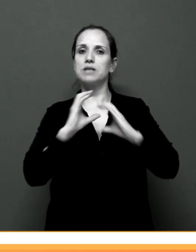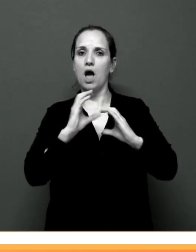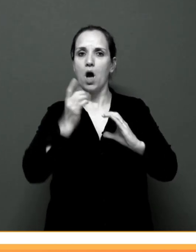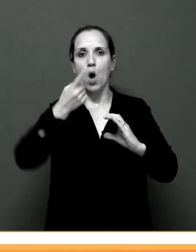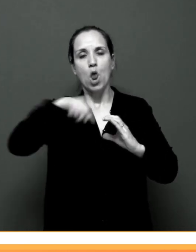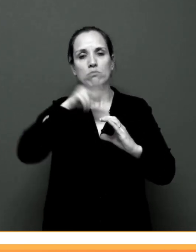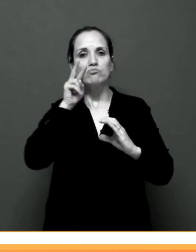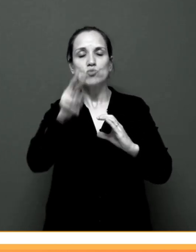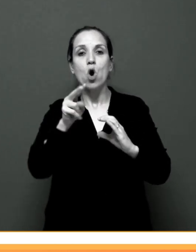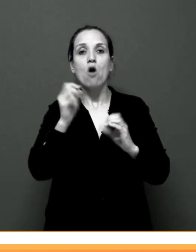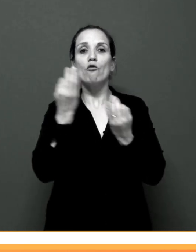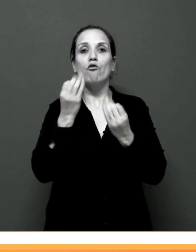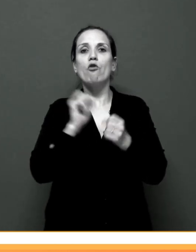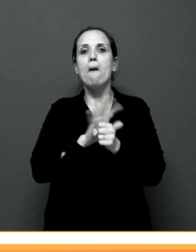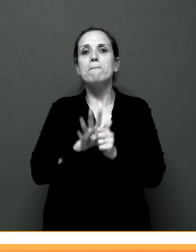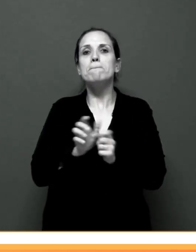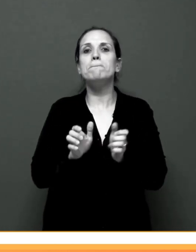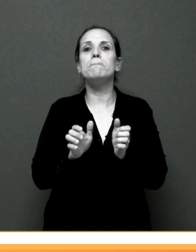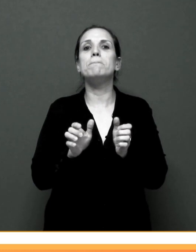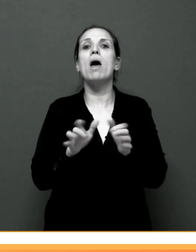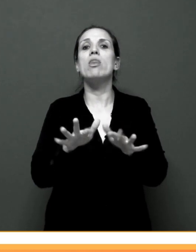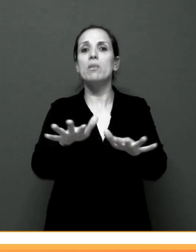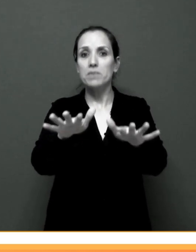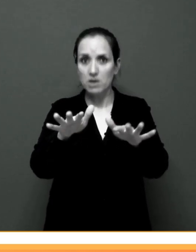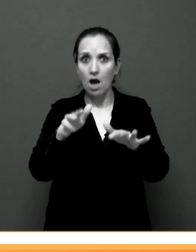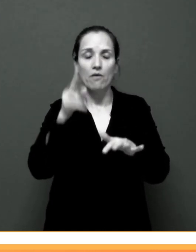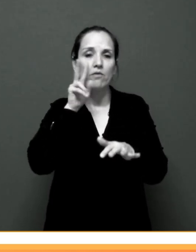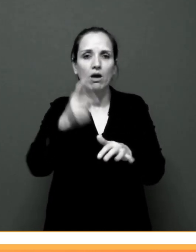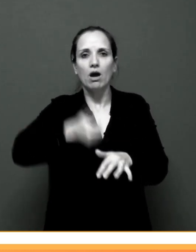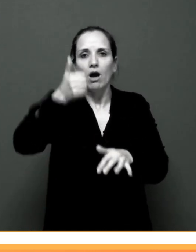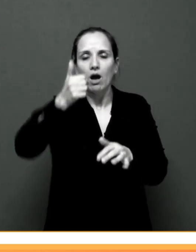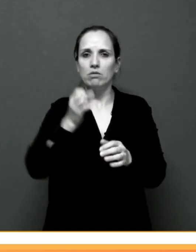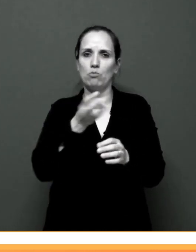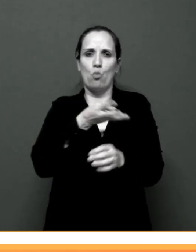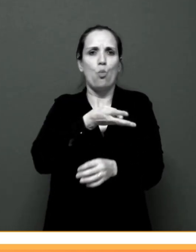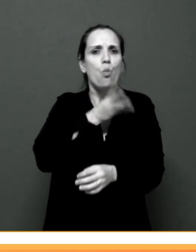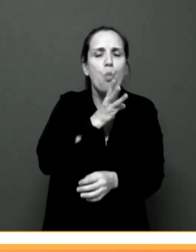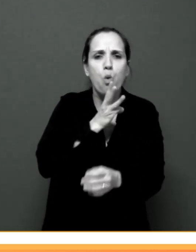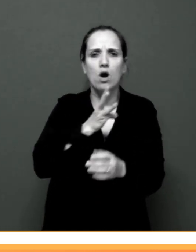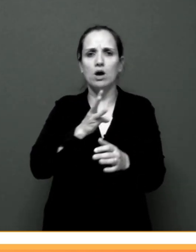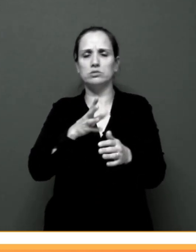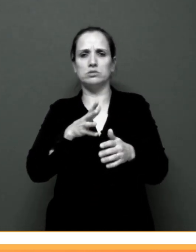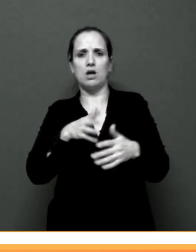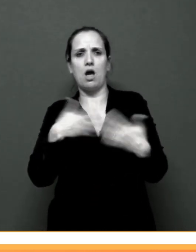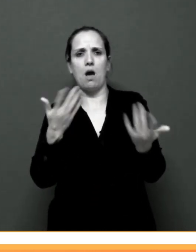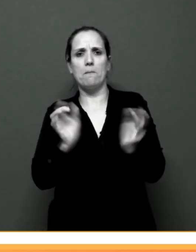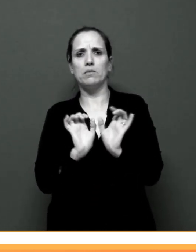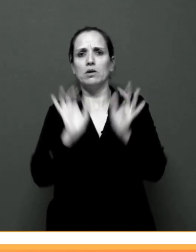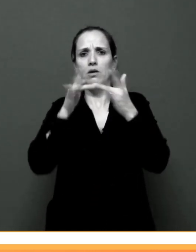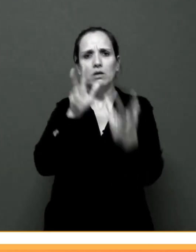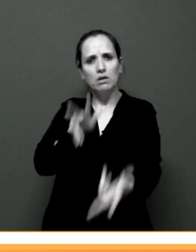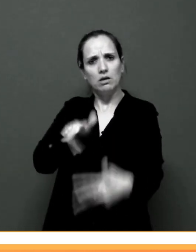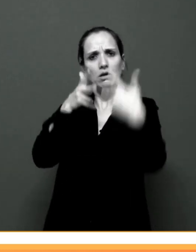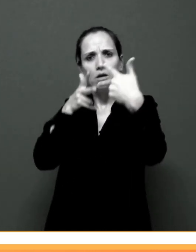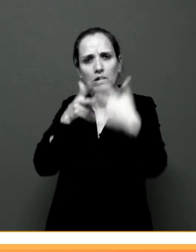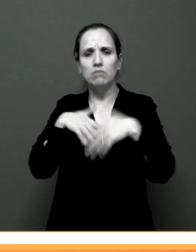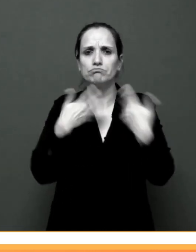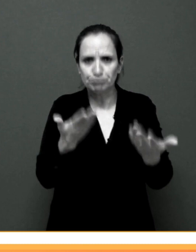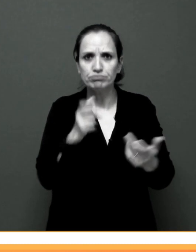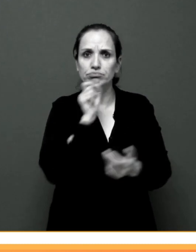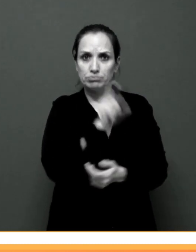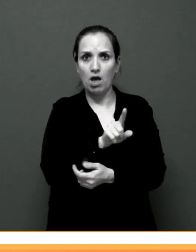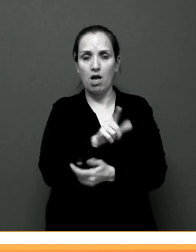vimos na pandemia que isso é essencial, seja pelo WhatsApp, seja por webconferência. Então,